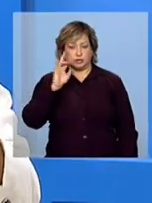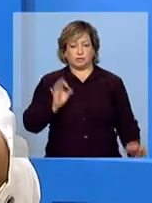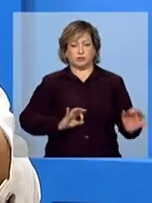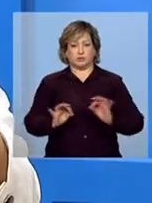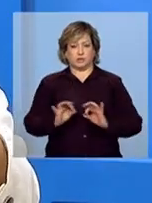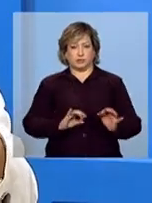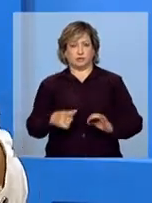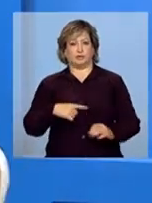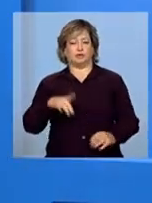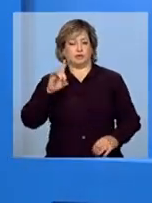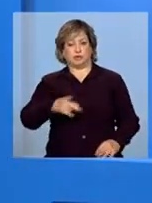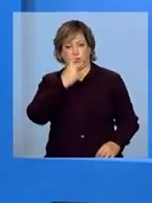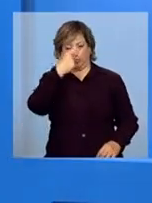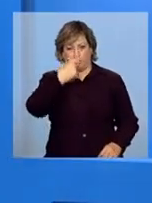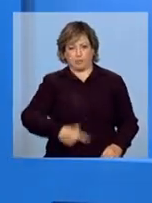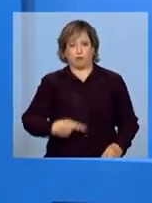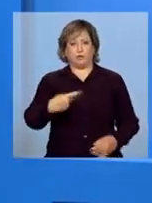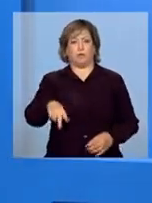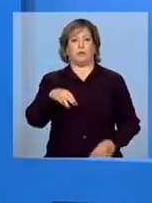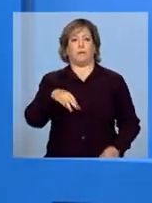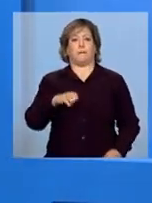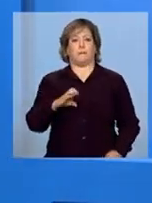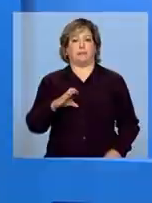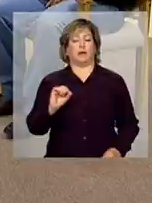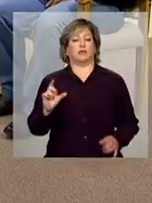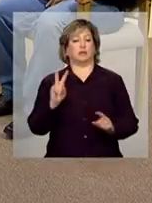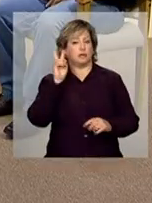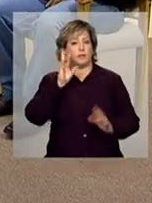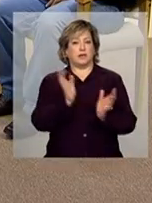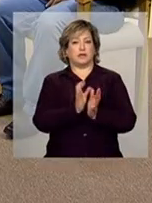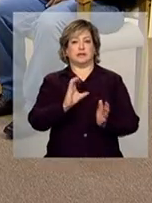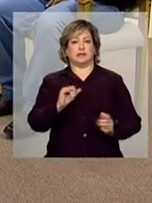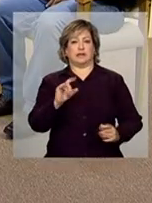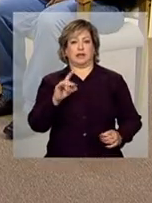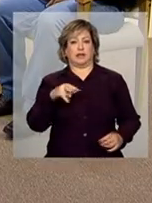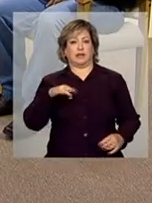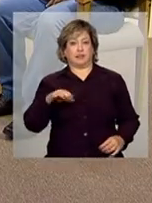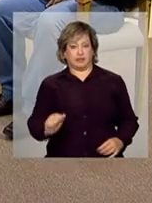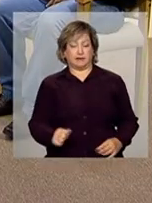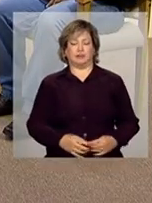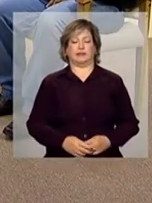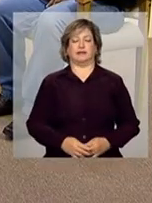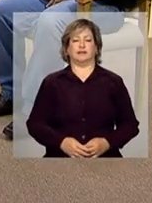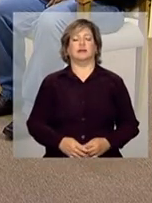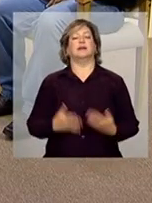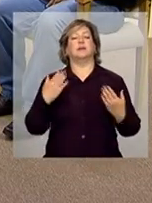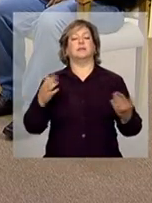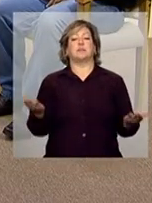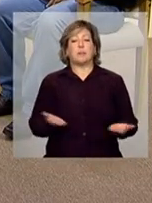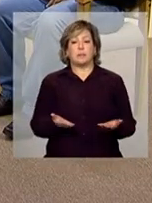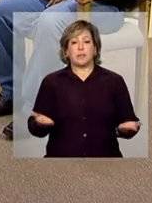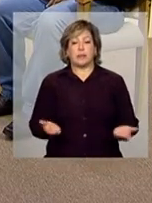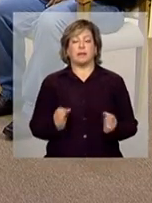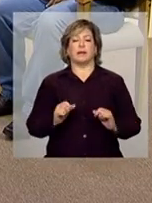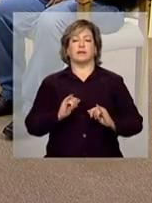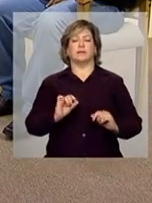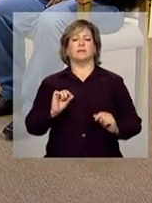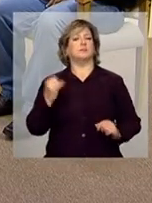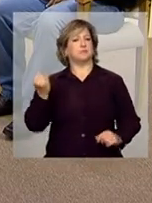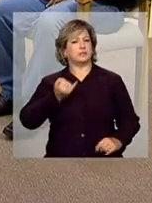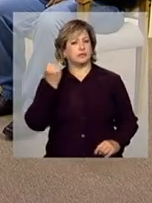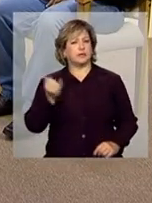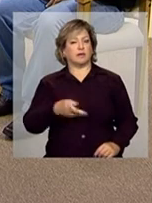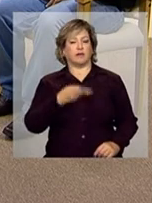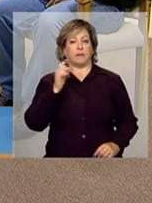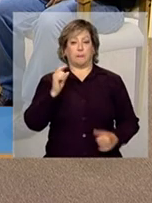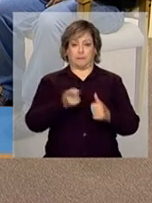Cidadanias do MEC. Obrigada por terem vindo, até enrosquei aqui nesse segundo bloco aqui, mas vamos voltar lá. É muito importante isso porque no primeiro